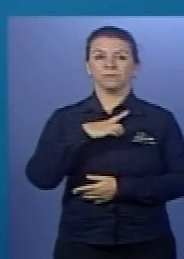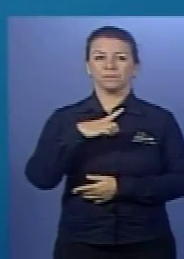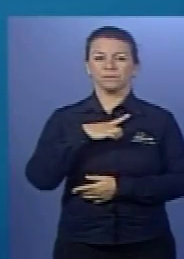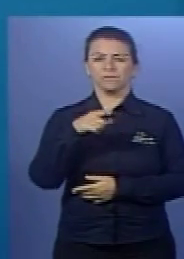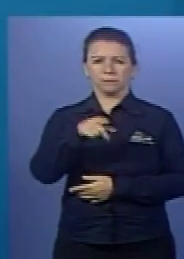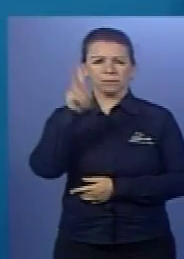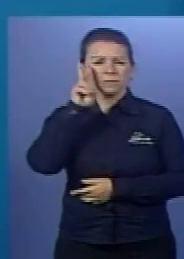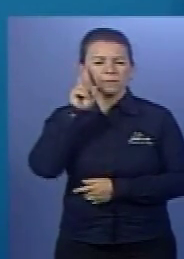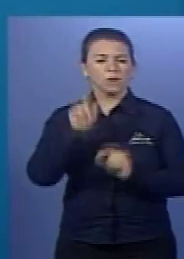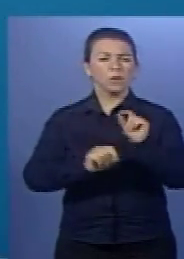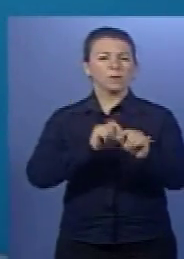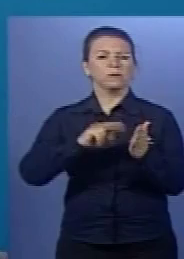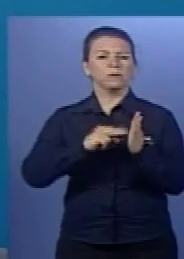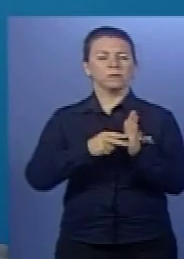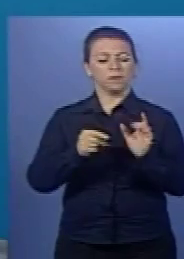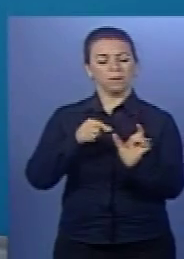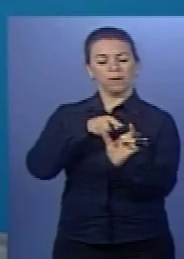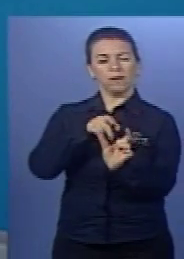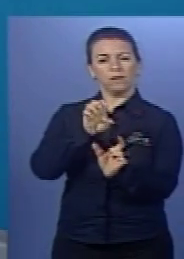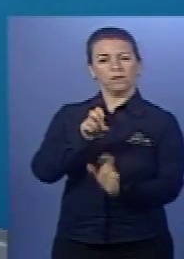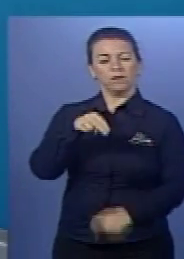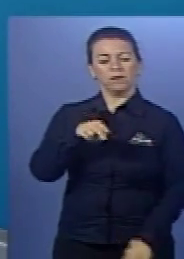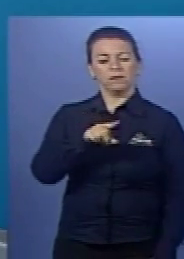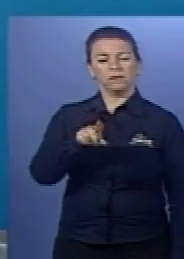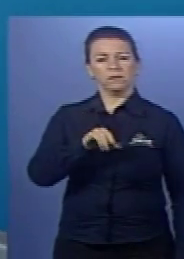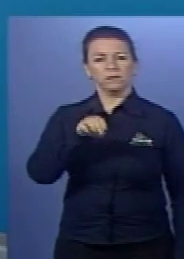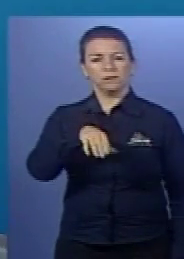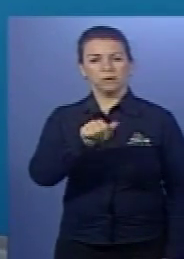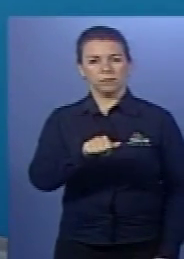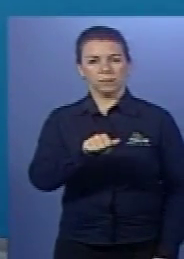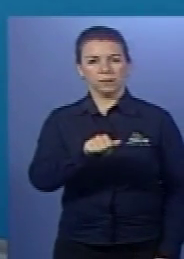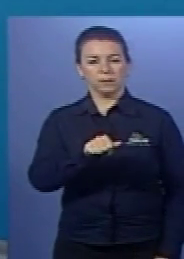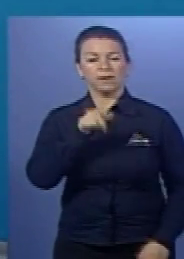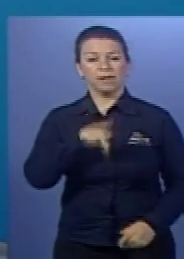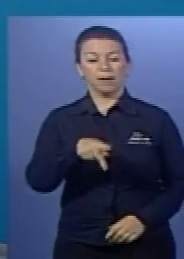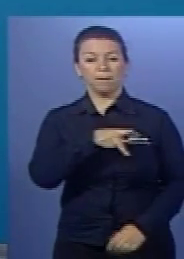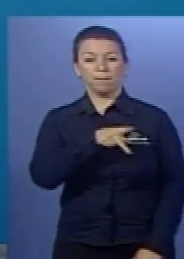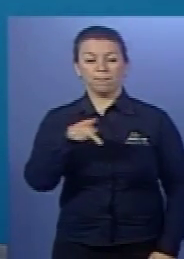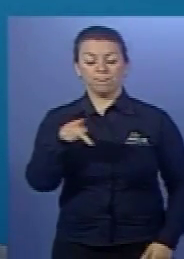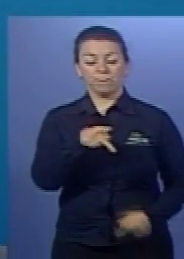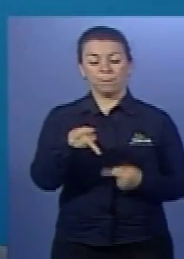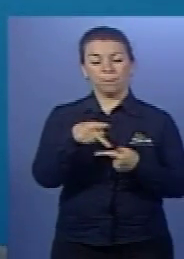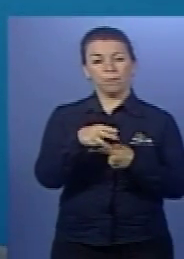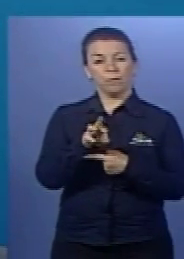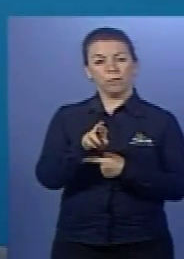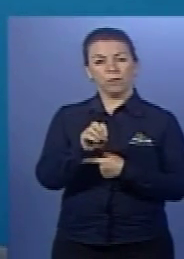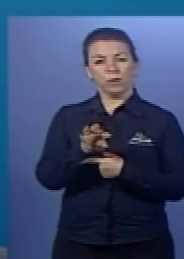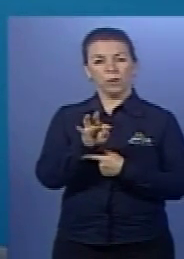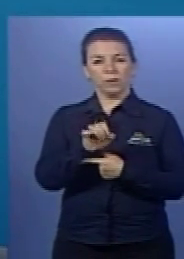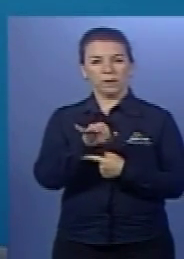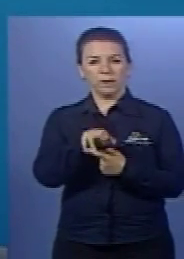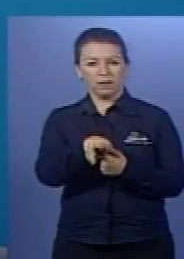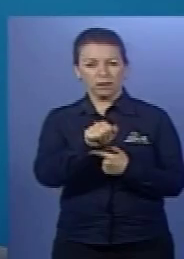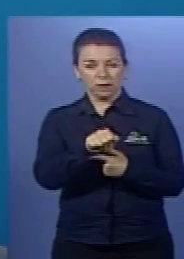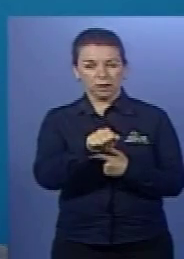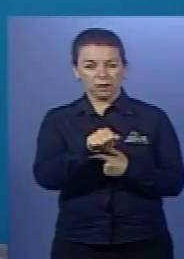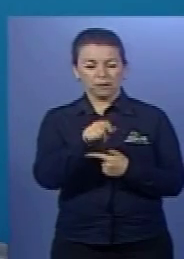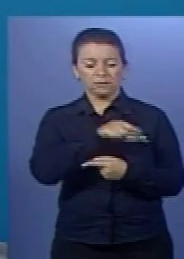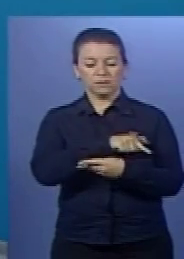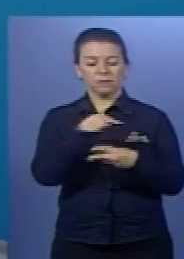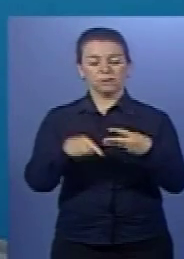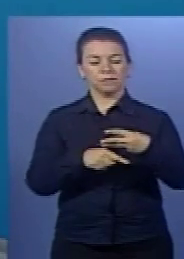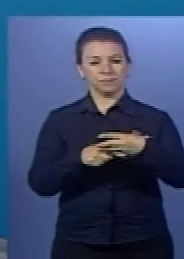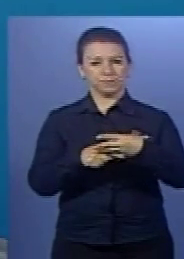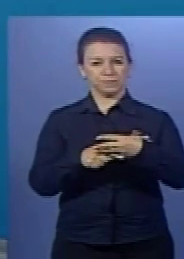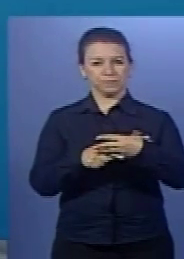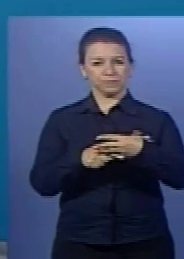Você lembra o que é enzima? Então, lembre que uma enzima é uma proteína, beleza? Então, enzima é proteína. São três fatores